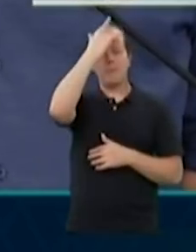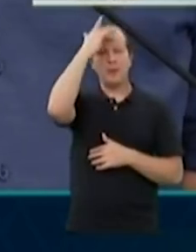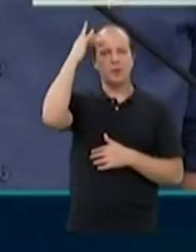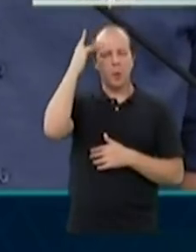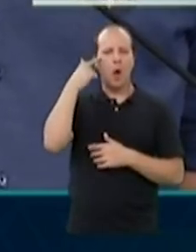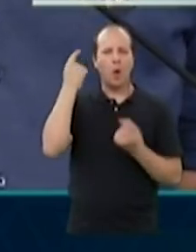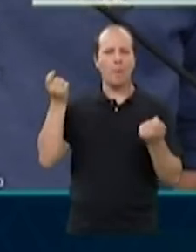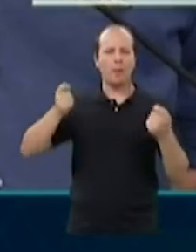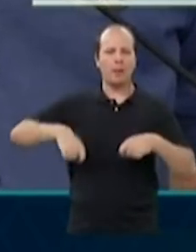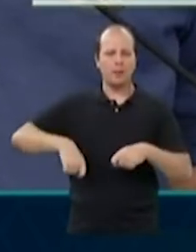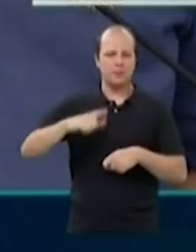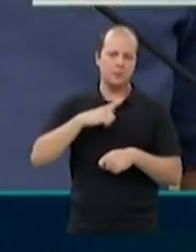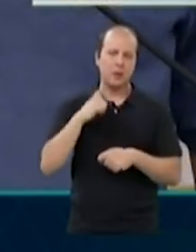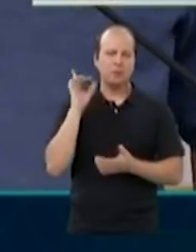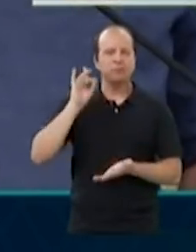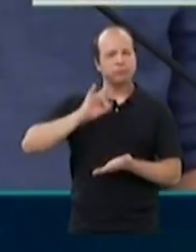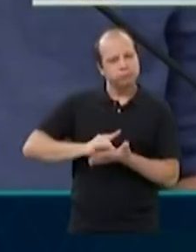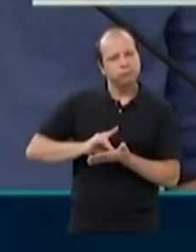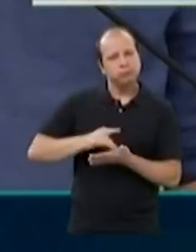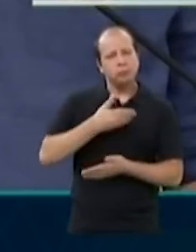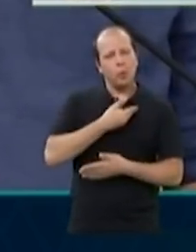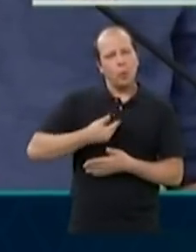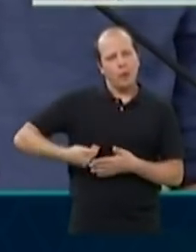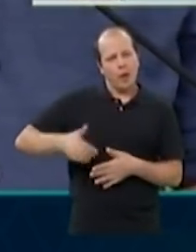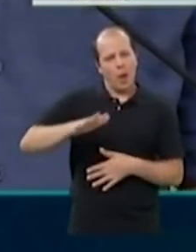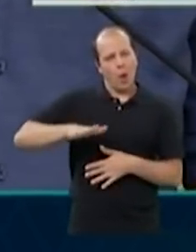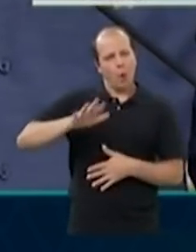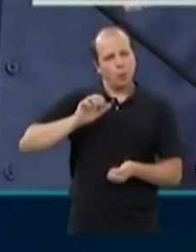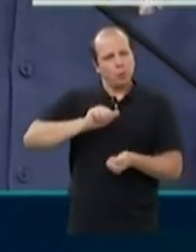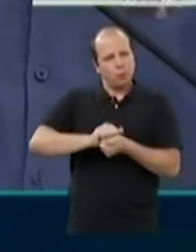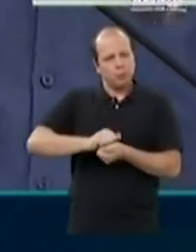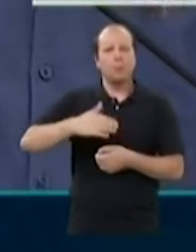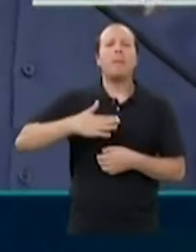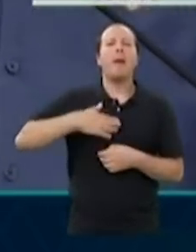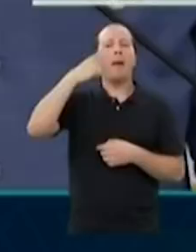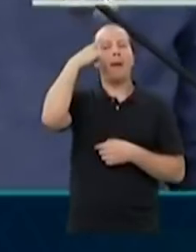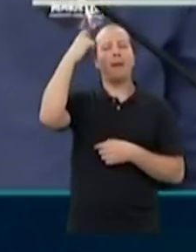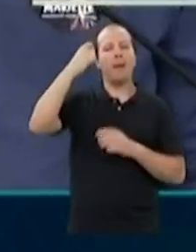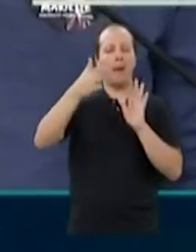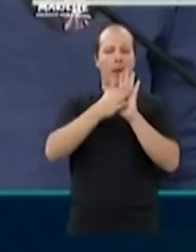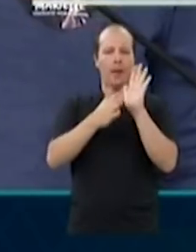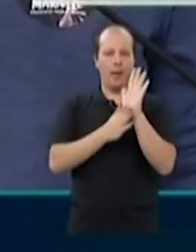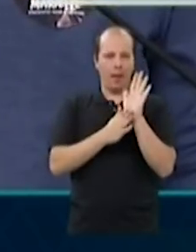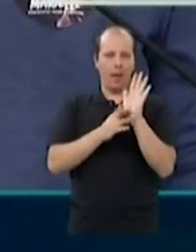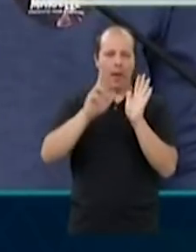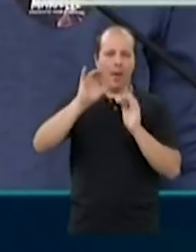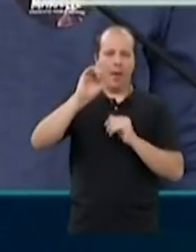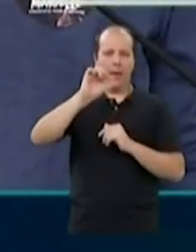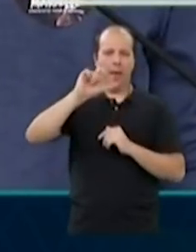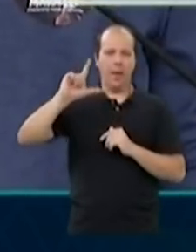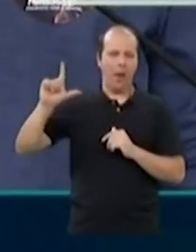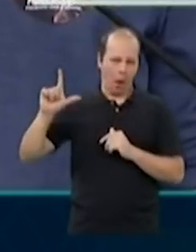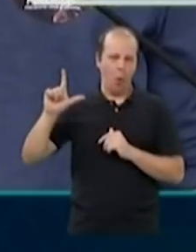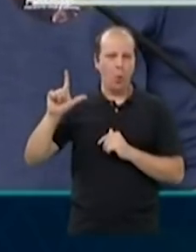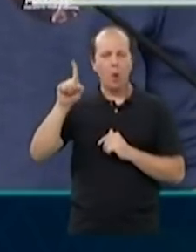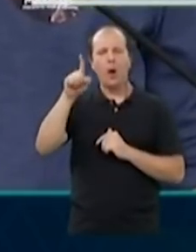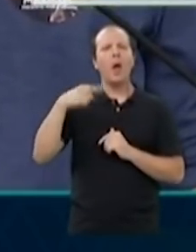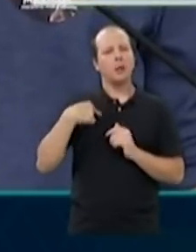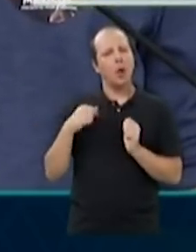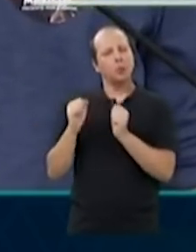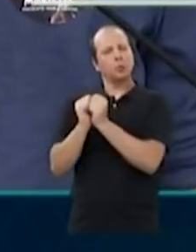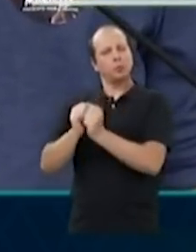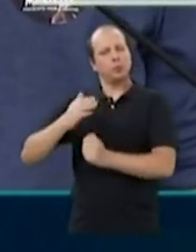competentes e eficientes para governar comigo. O idealizador do Plano Real, André Lara Rezende, está comigo.